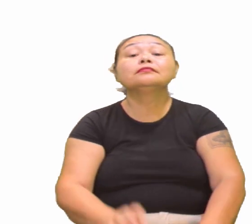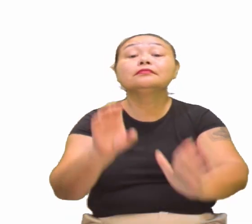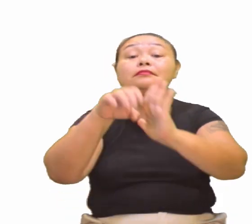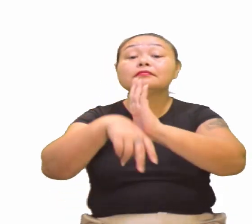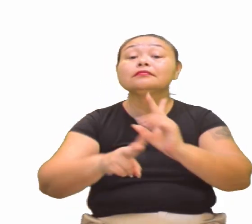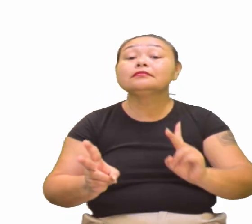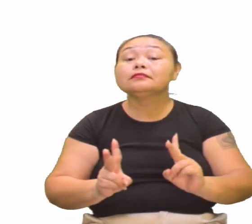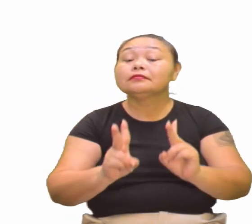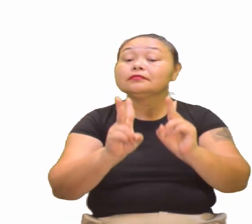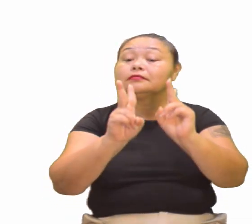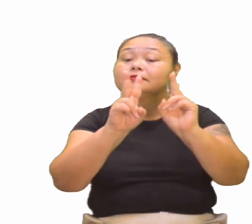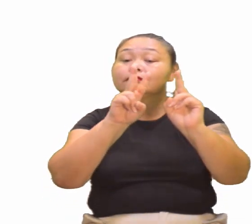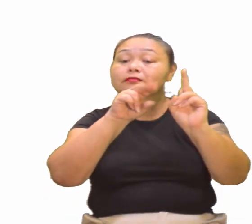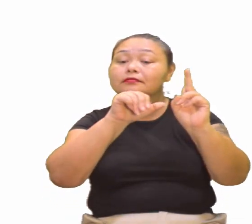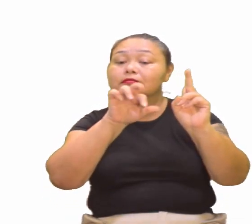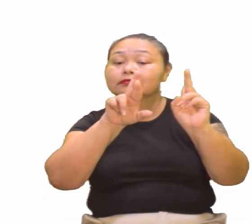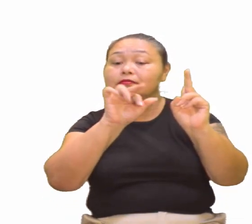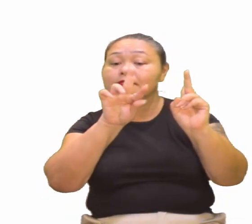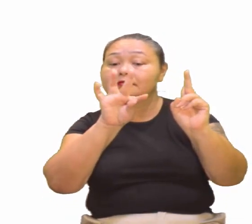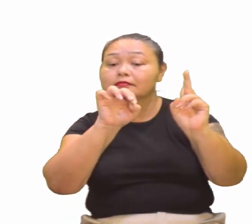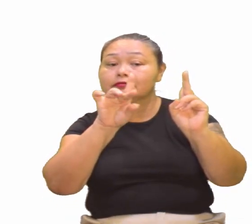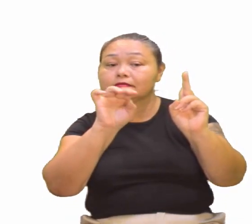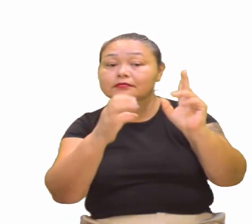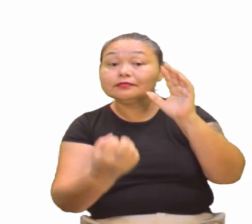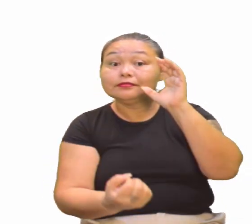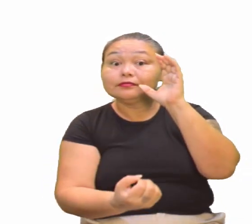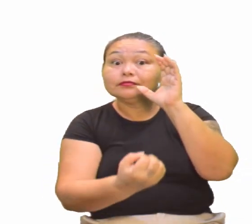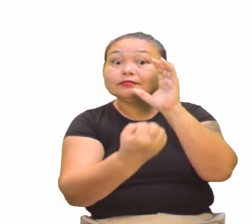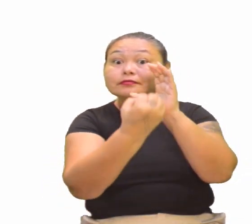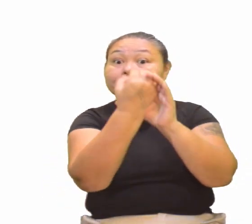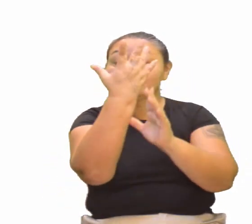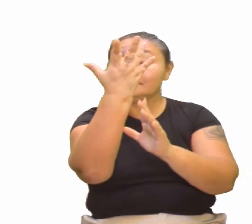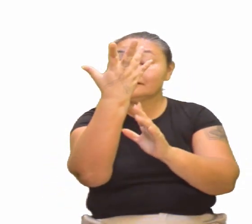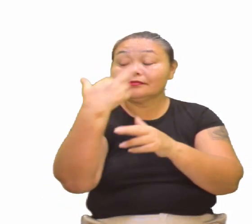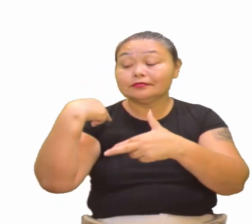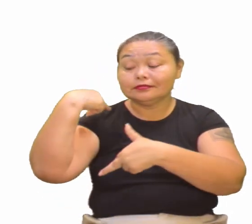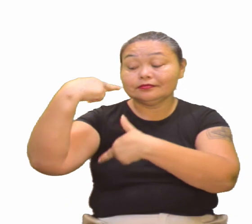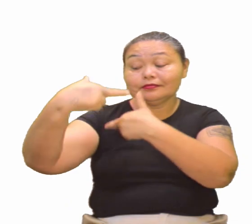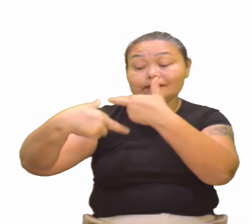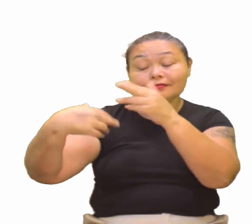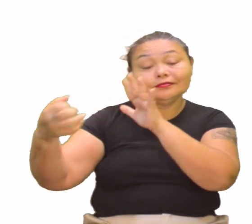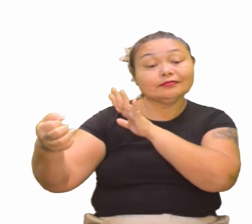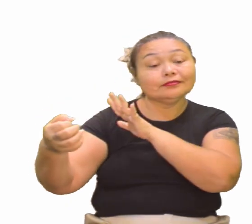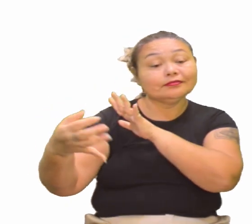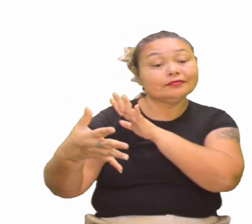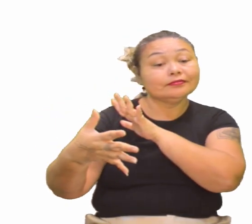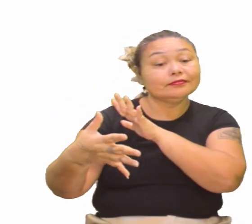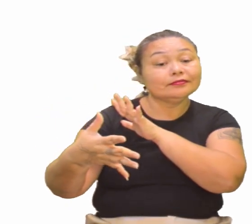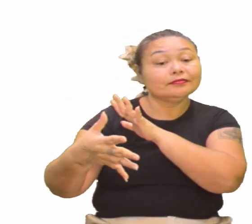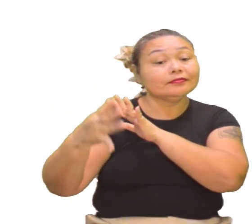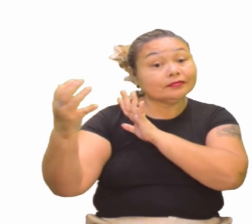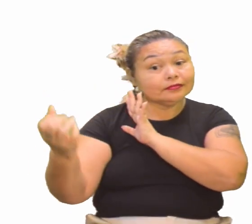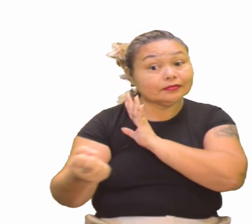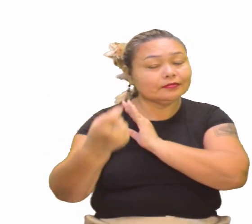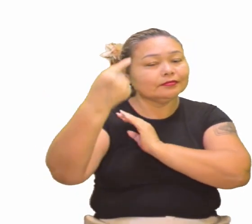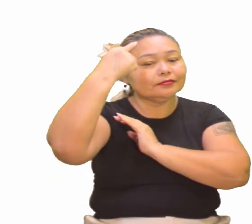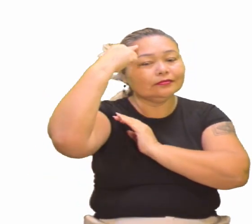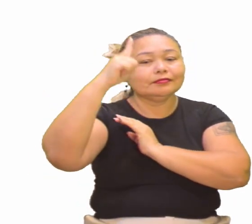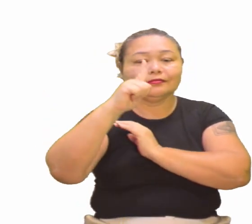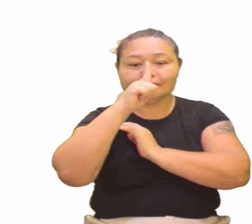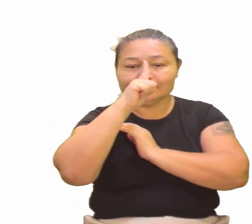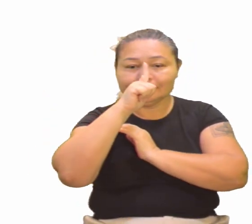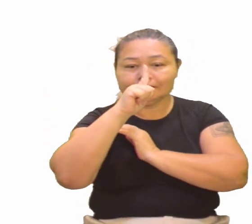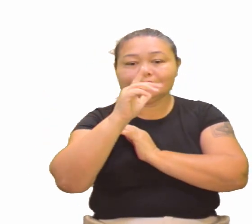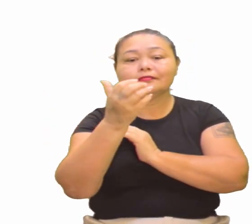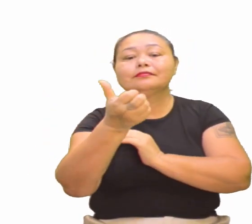concepção de virtude, gente, surgimento de uma nova concepção de virtude lá no Renascimento, resgate da ideia